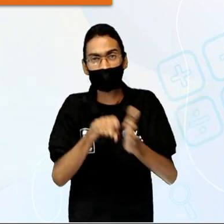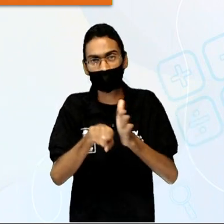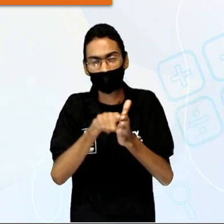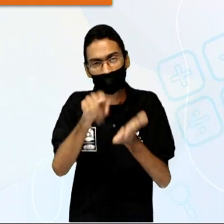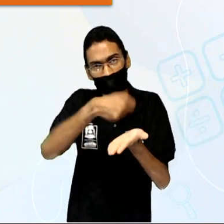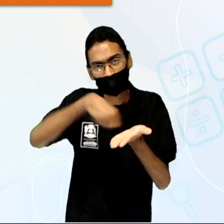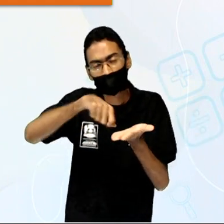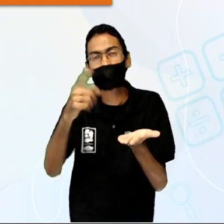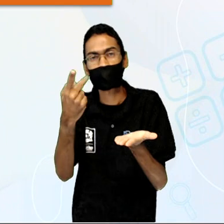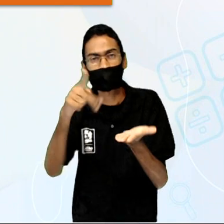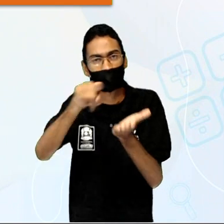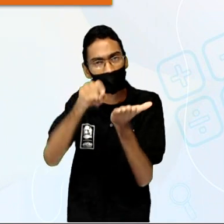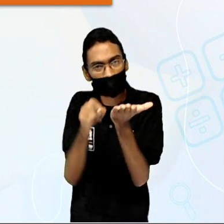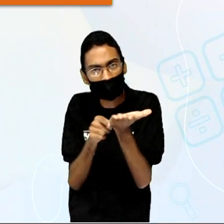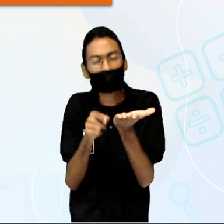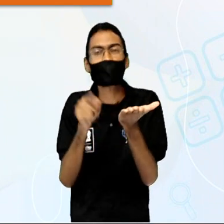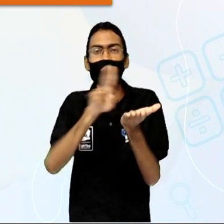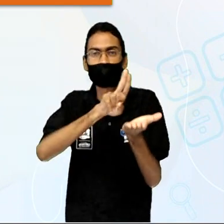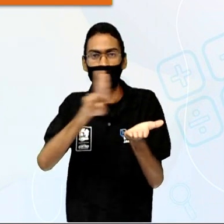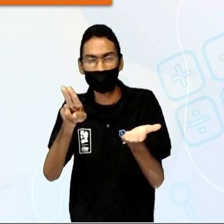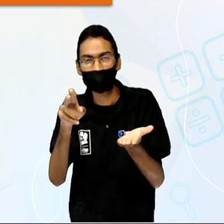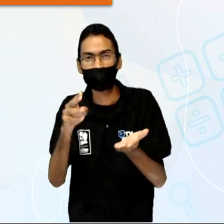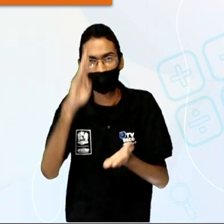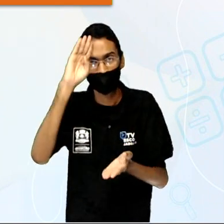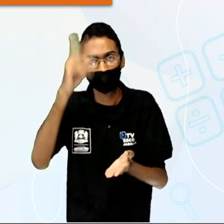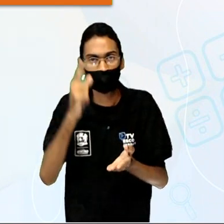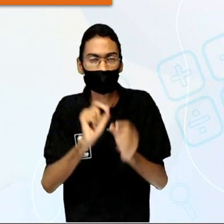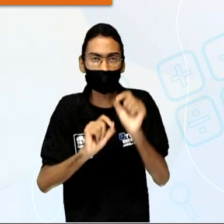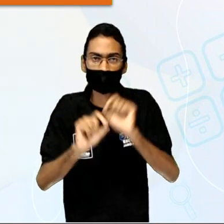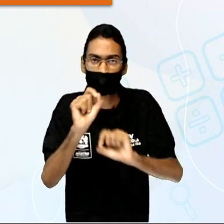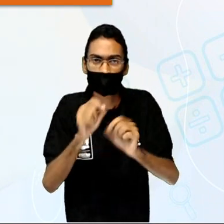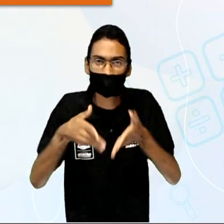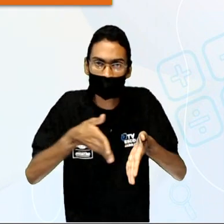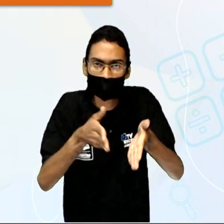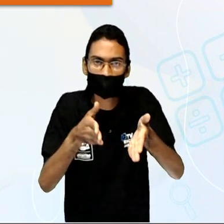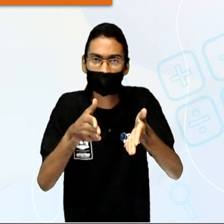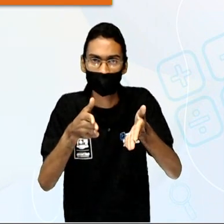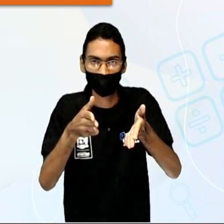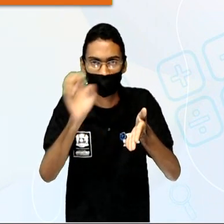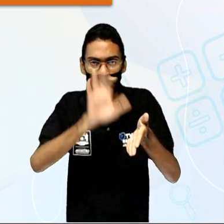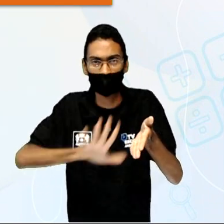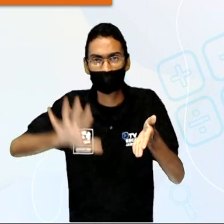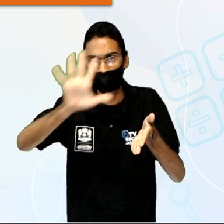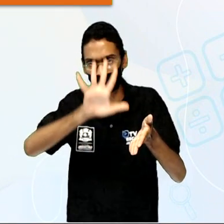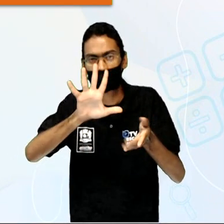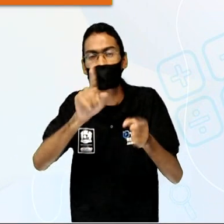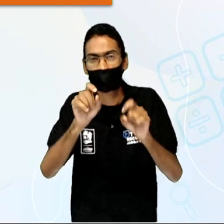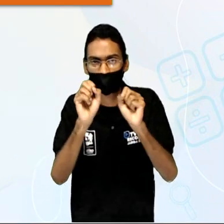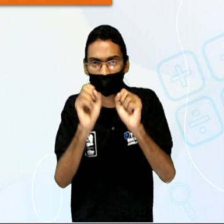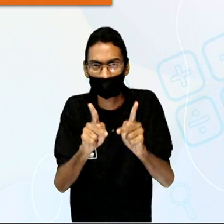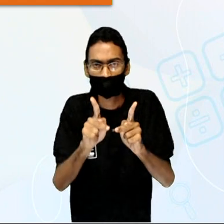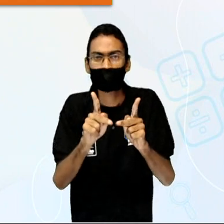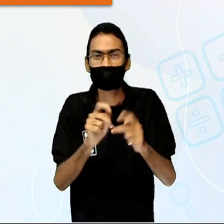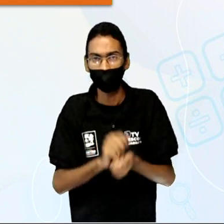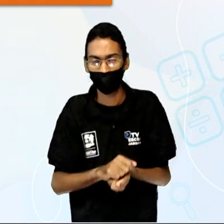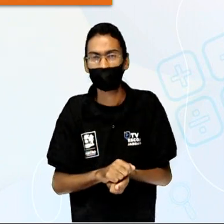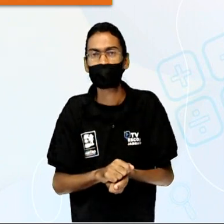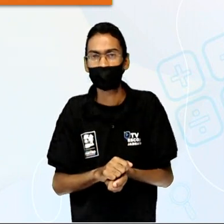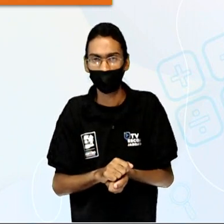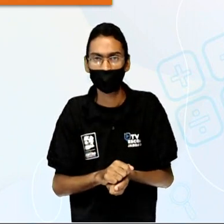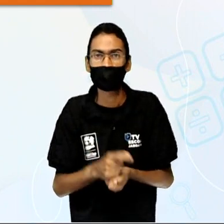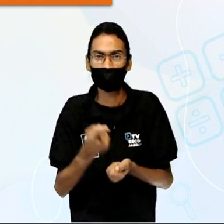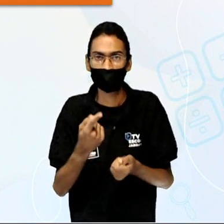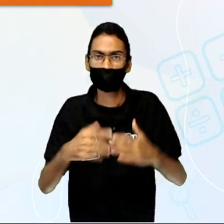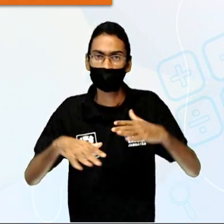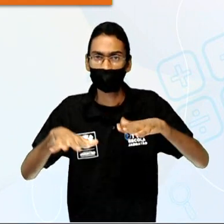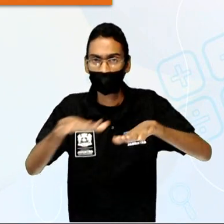escreva em seu caderno o nome dos principais rios da Europa, inclusive Bisúvio está no nosso relevo.